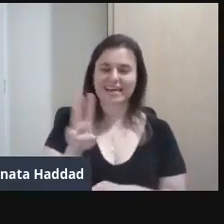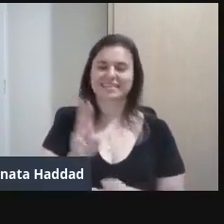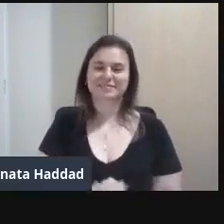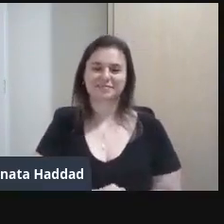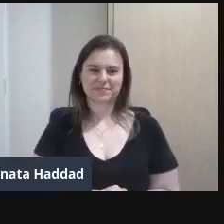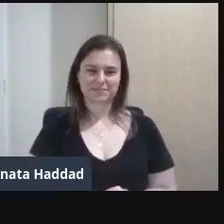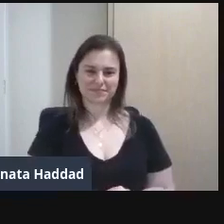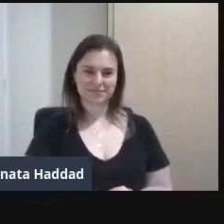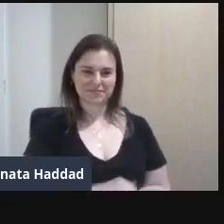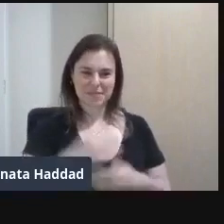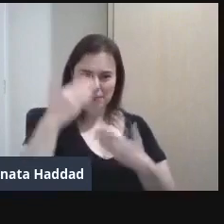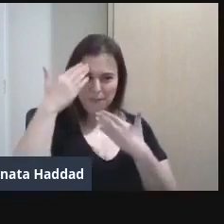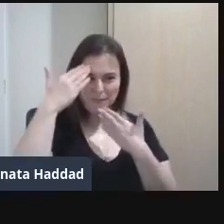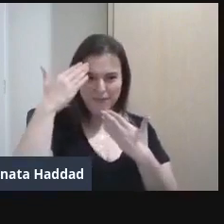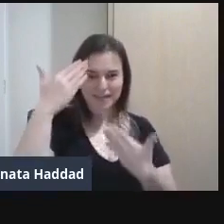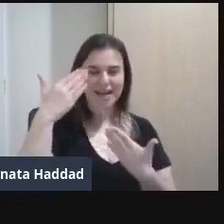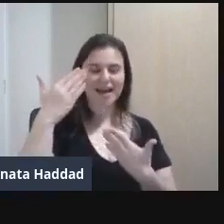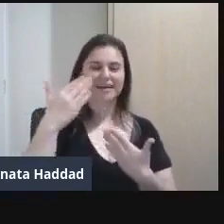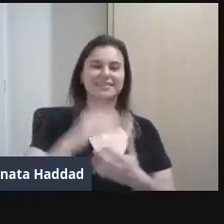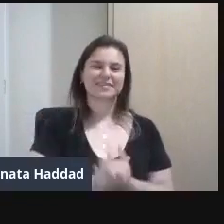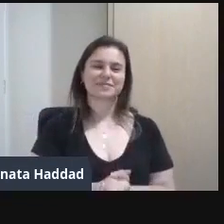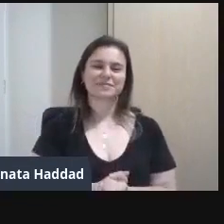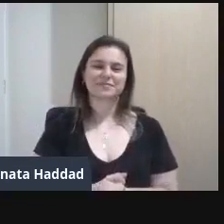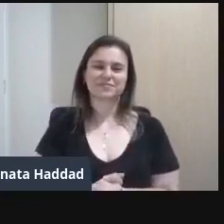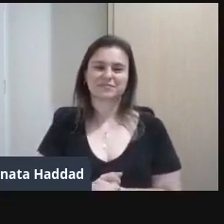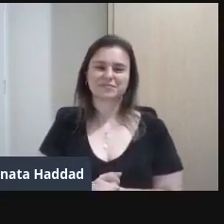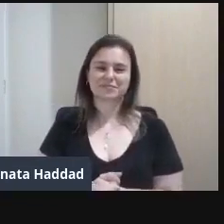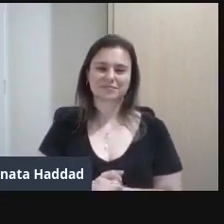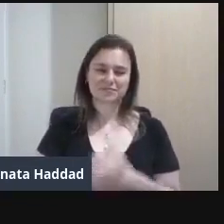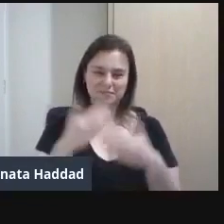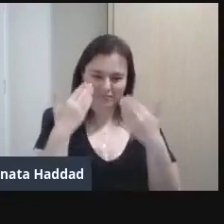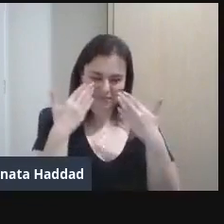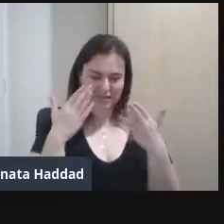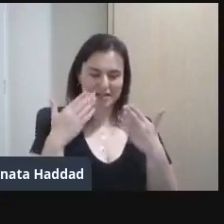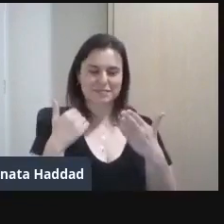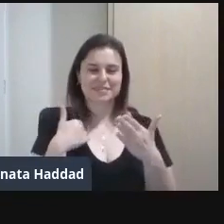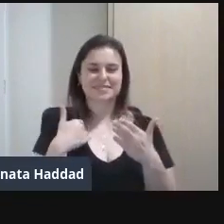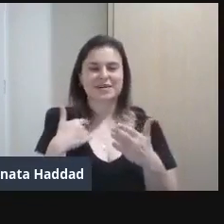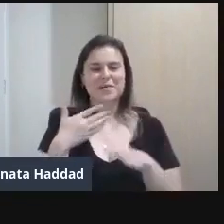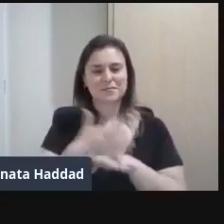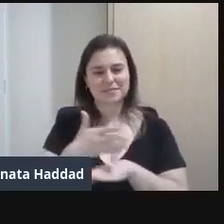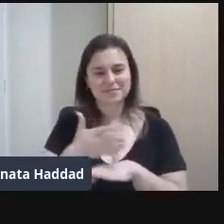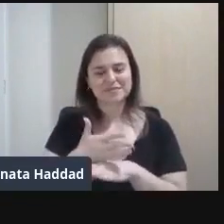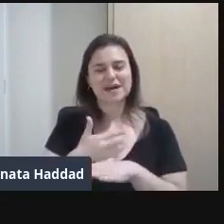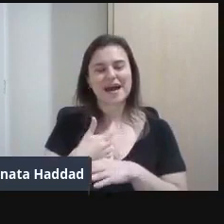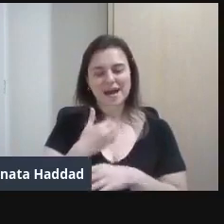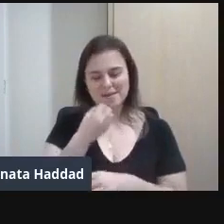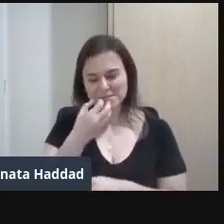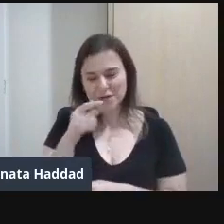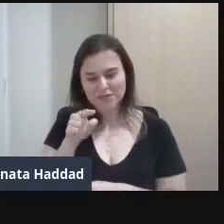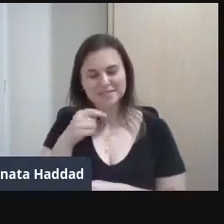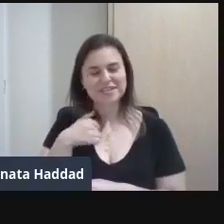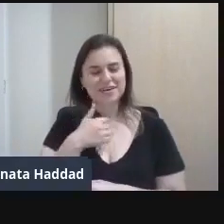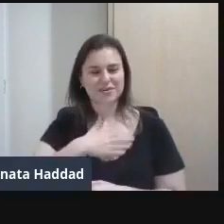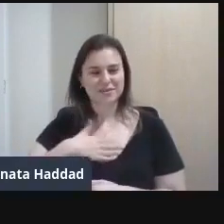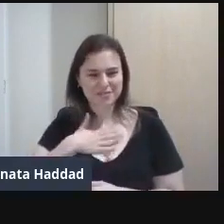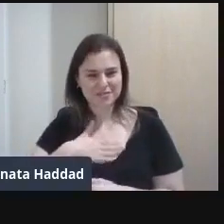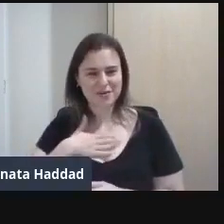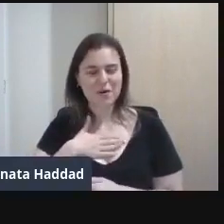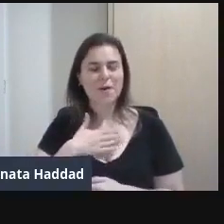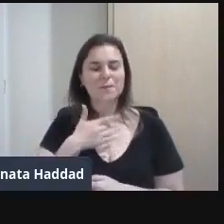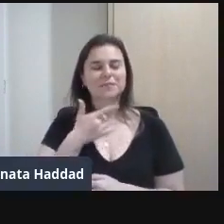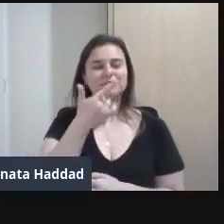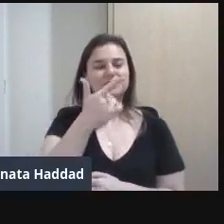Muito obrigada Pela apresentação Pela participação Que bom Ah, que bom Que você gostou Mais uma vez Muito